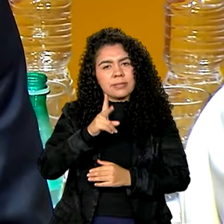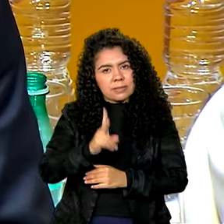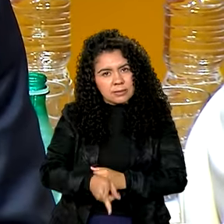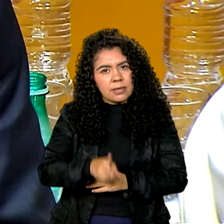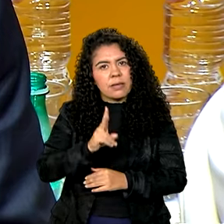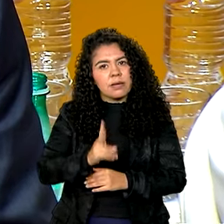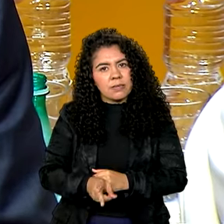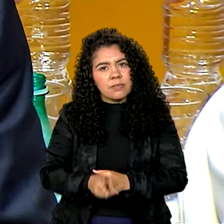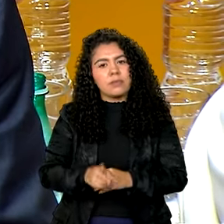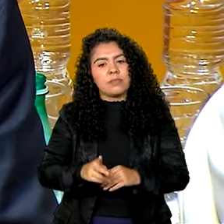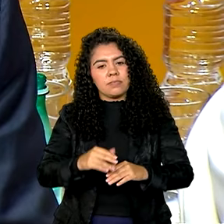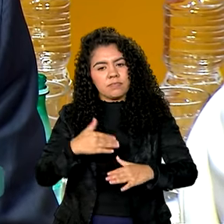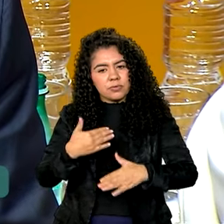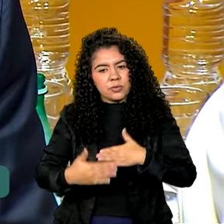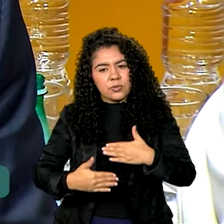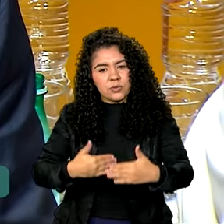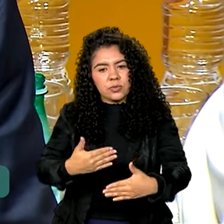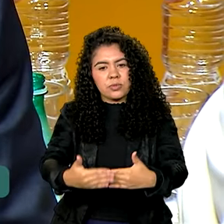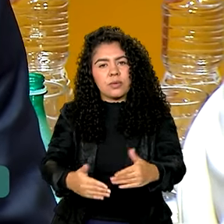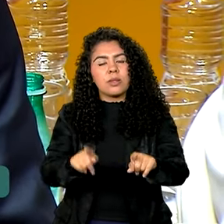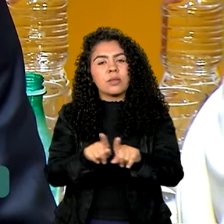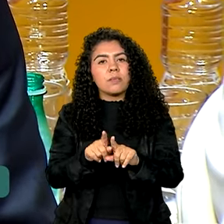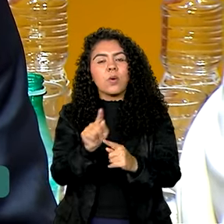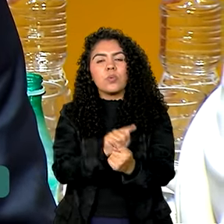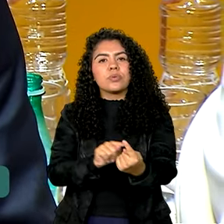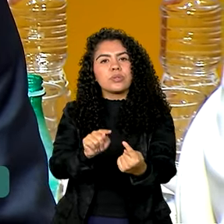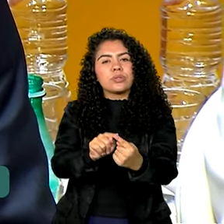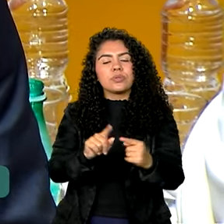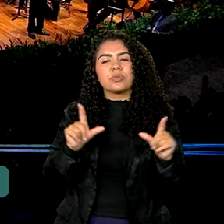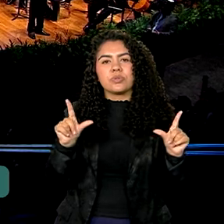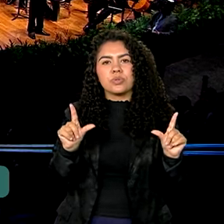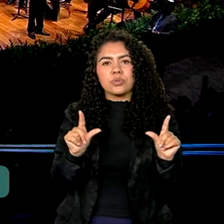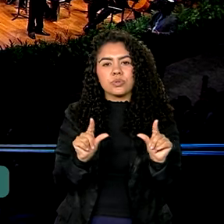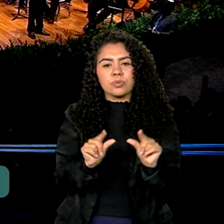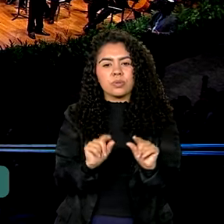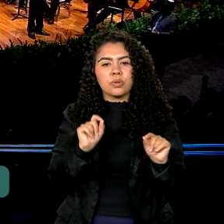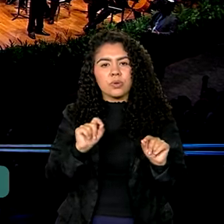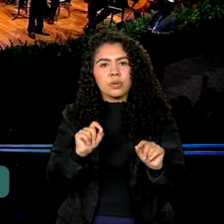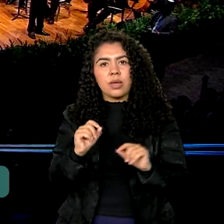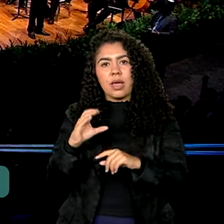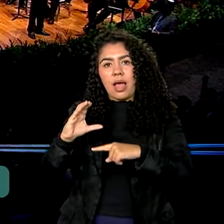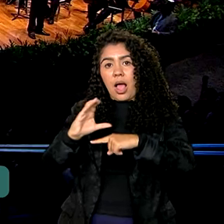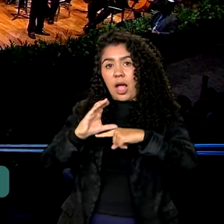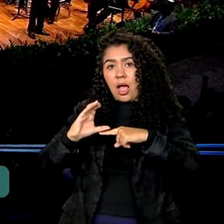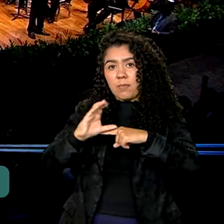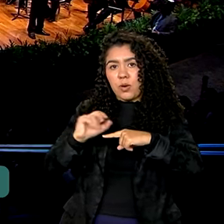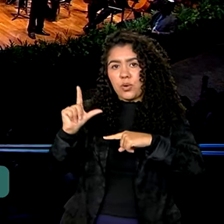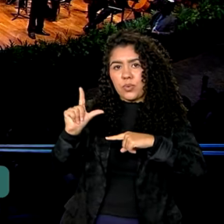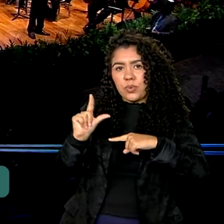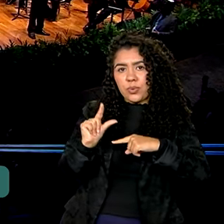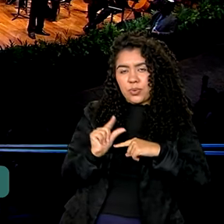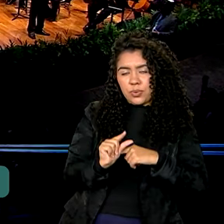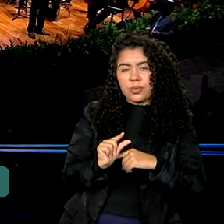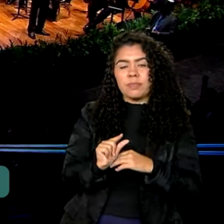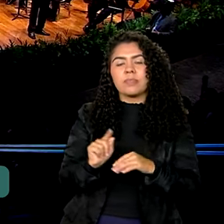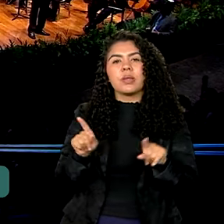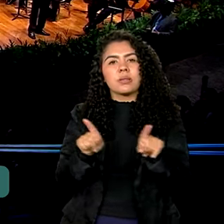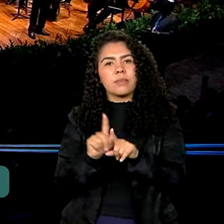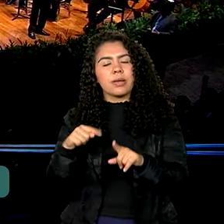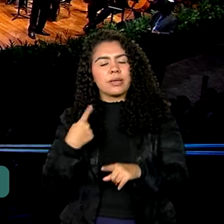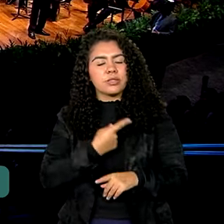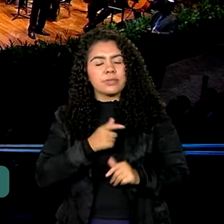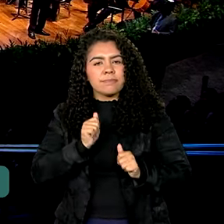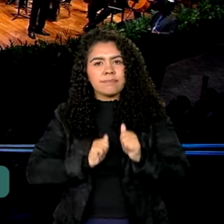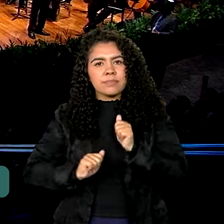tempestivos, reduzindo progressivamente as emissões de carbono. Temos a ambição de